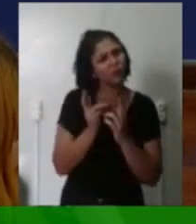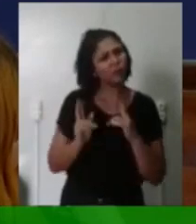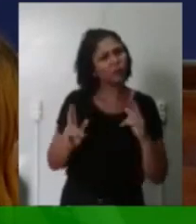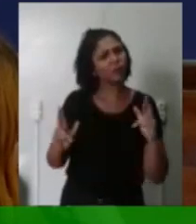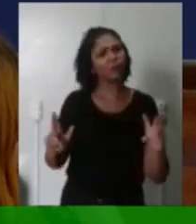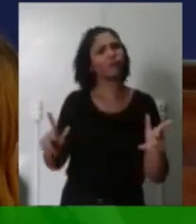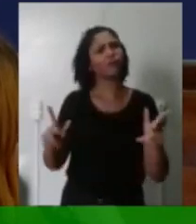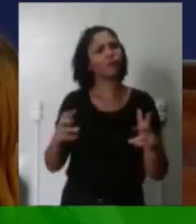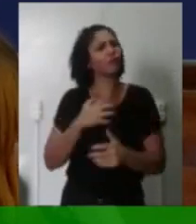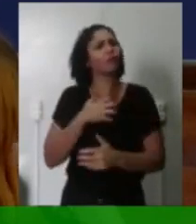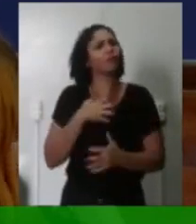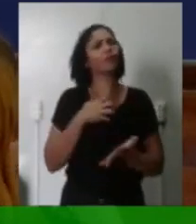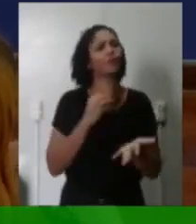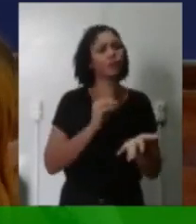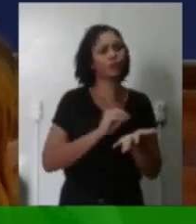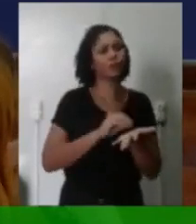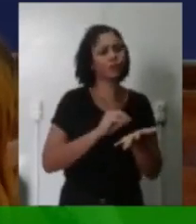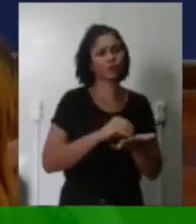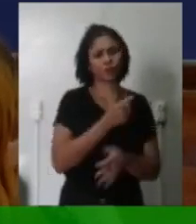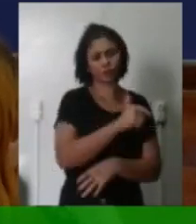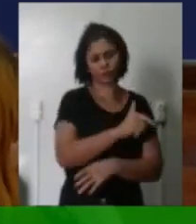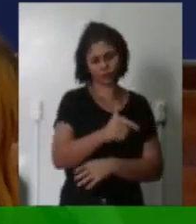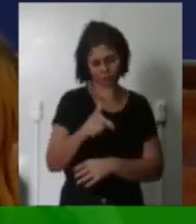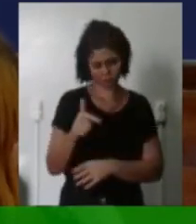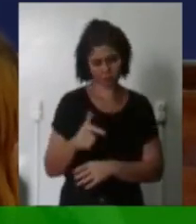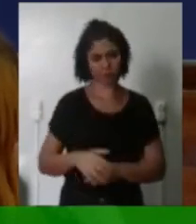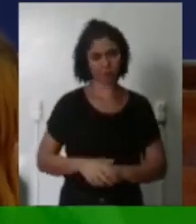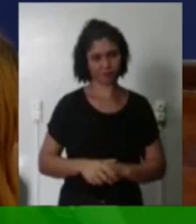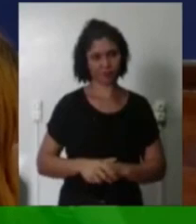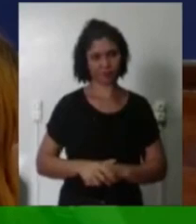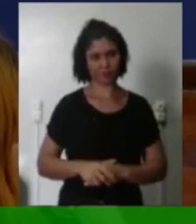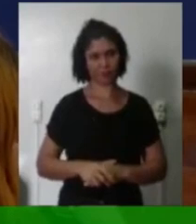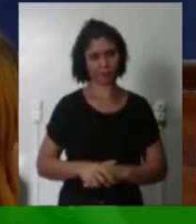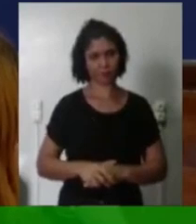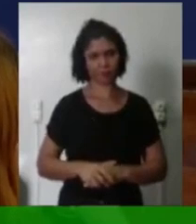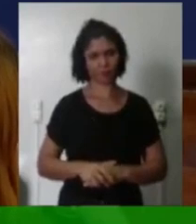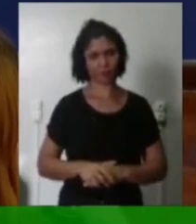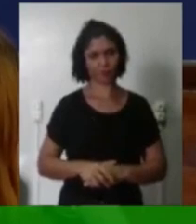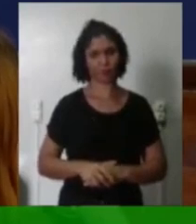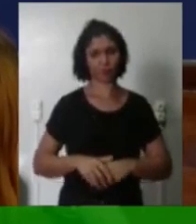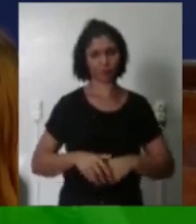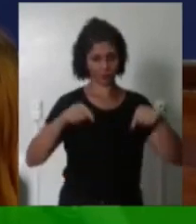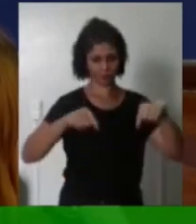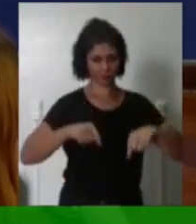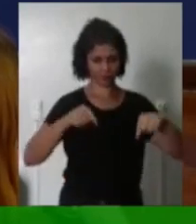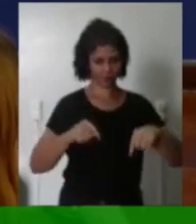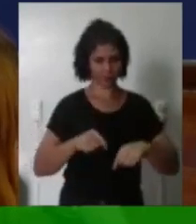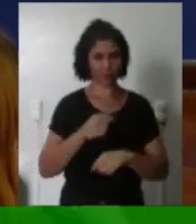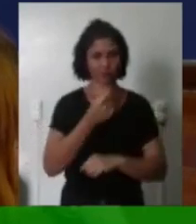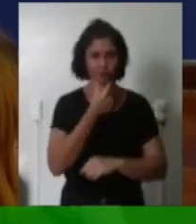infelizmente o homem O homem mostrou uma de suas facetas